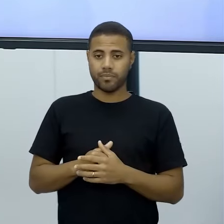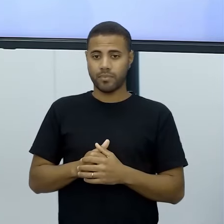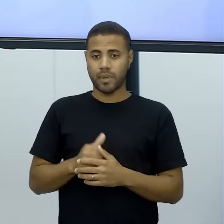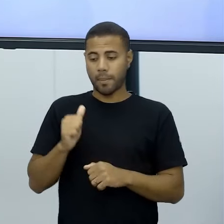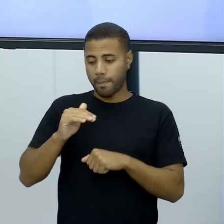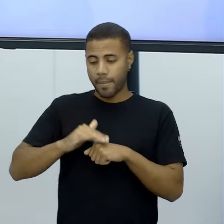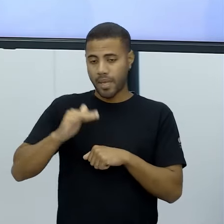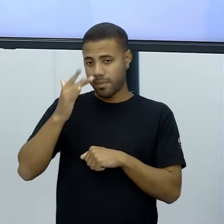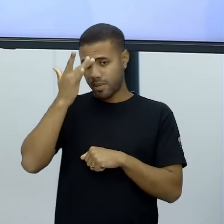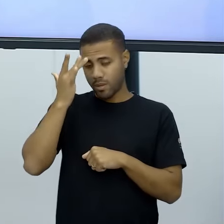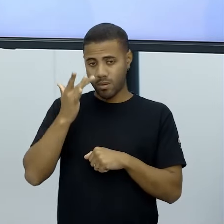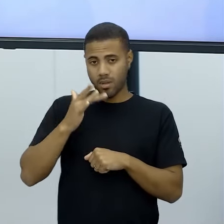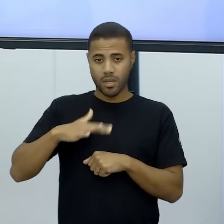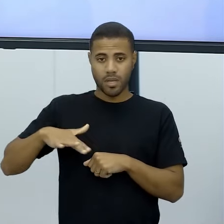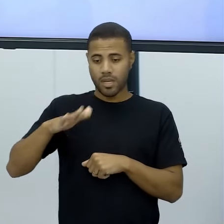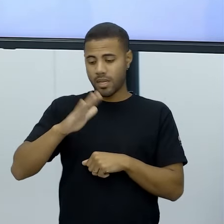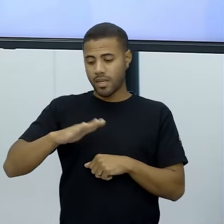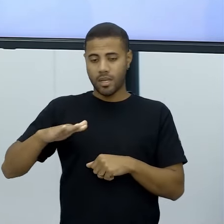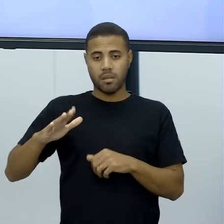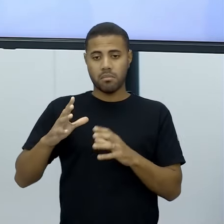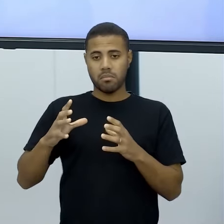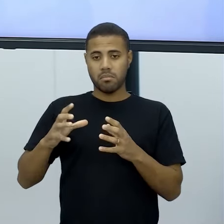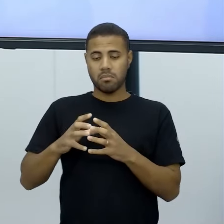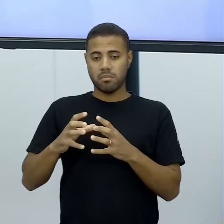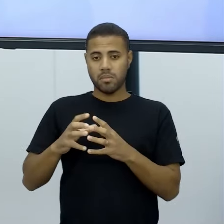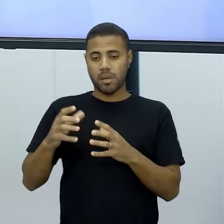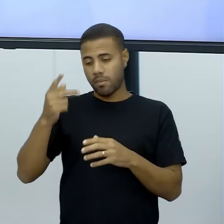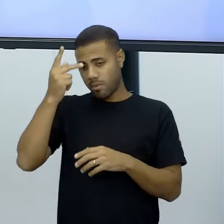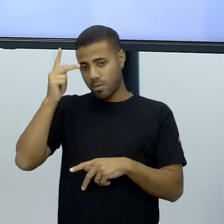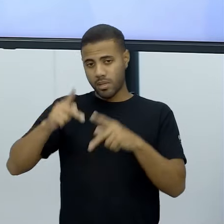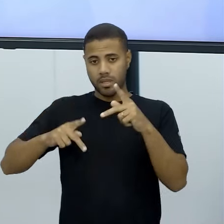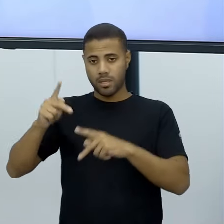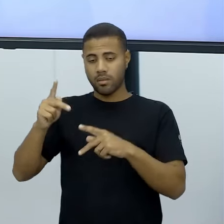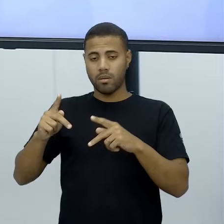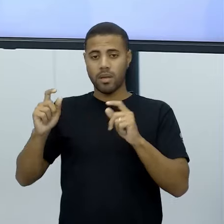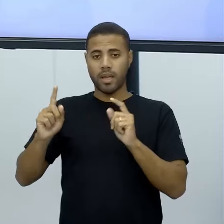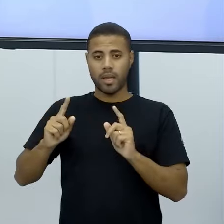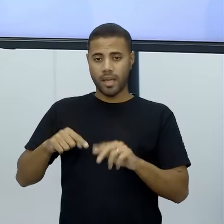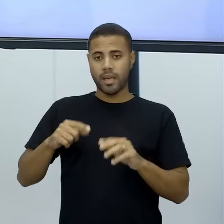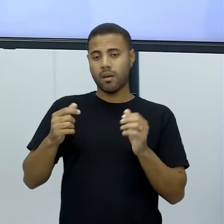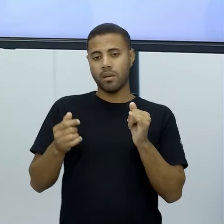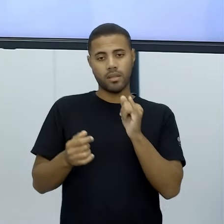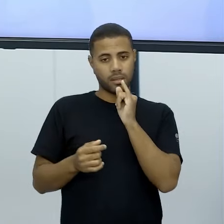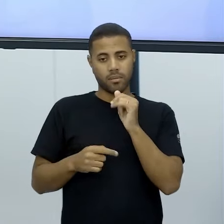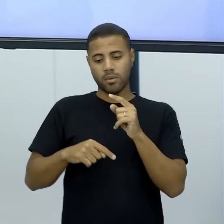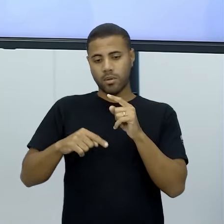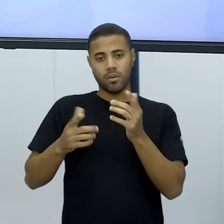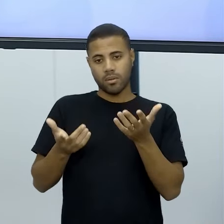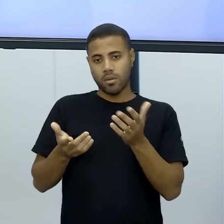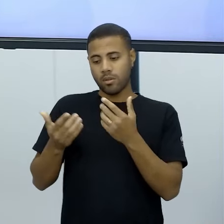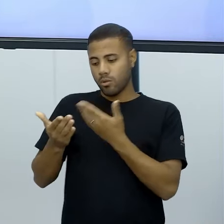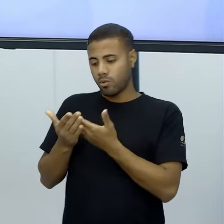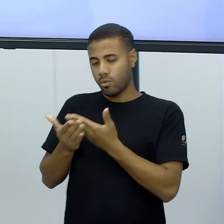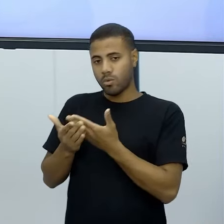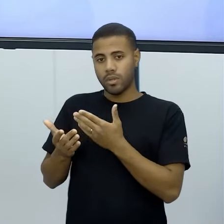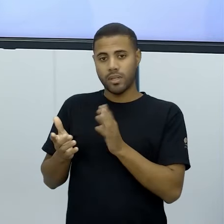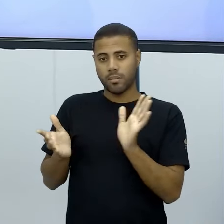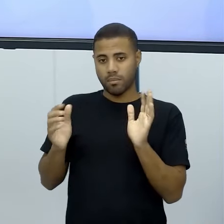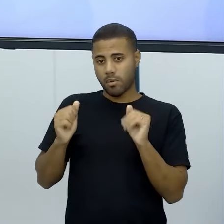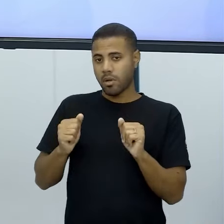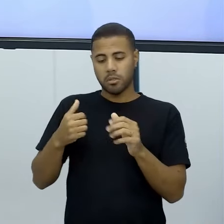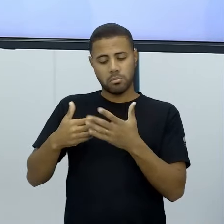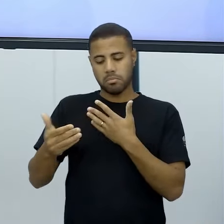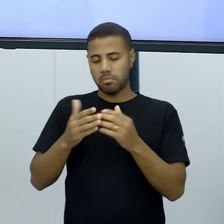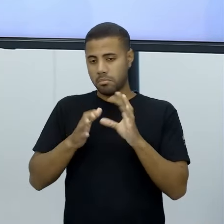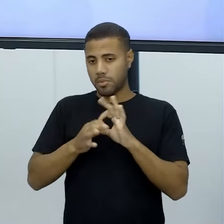gente, né? Cria essa associação. A população aí é o objeto de estudo. Pode ser uma população de formigas, pode ser uma